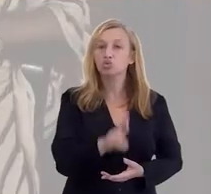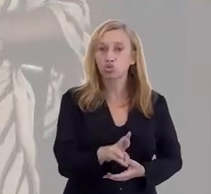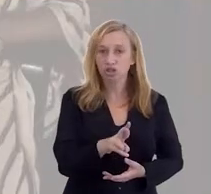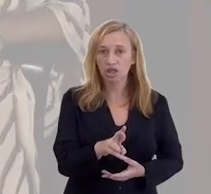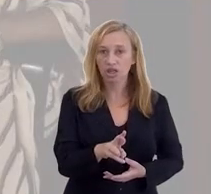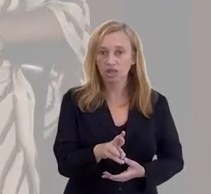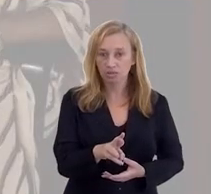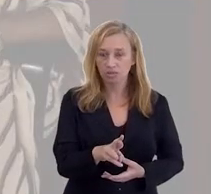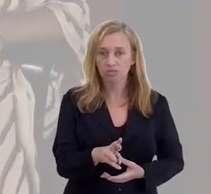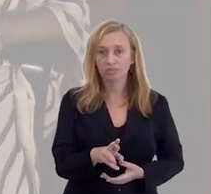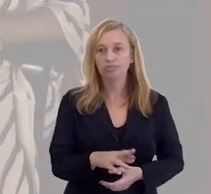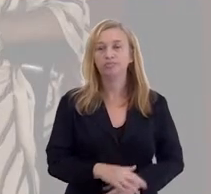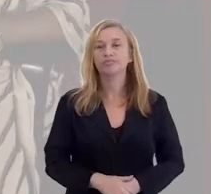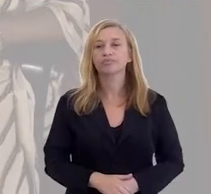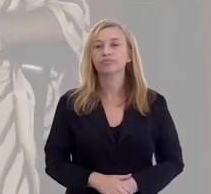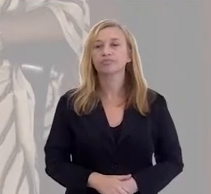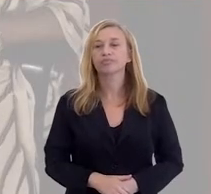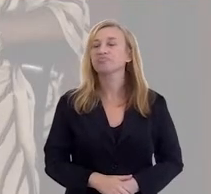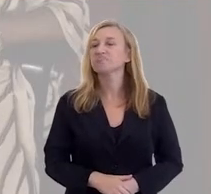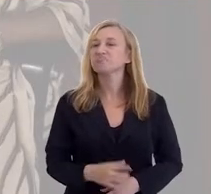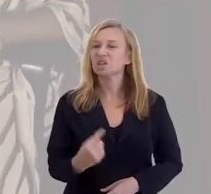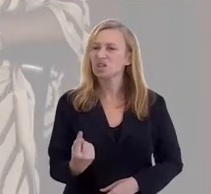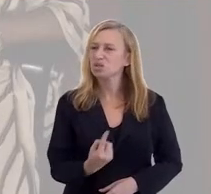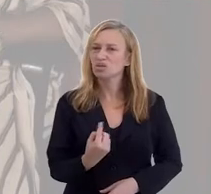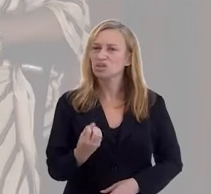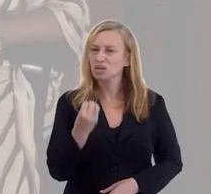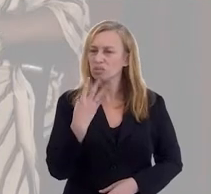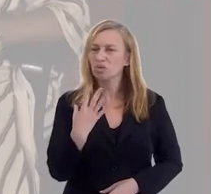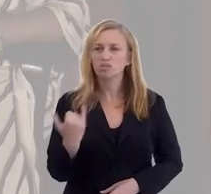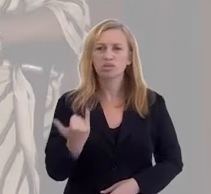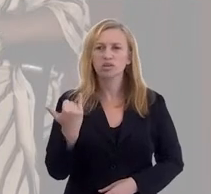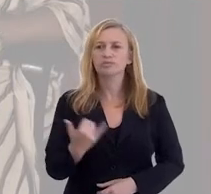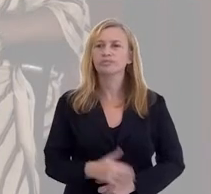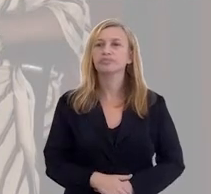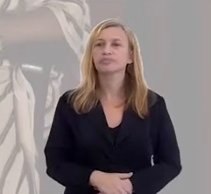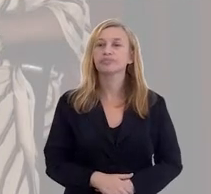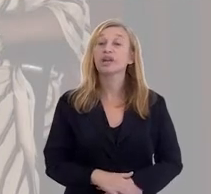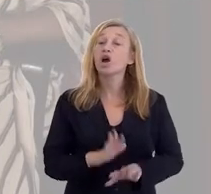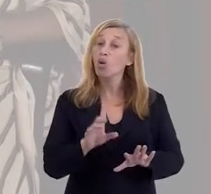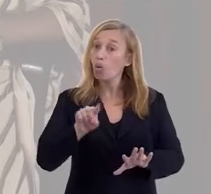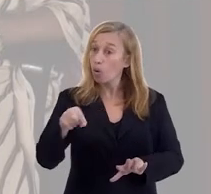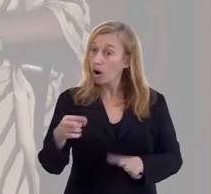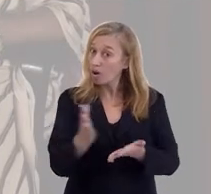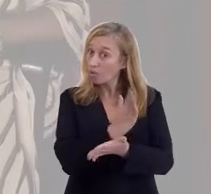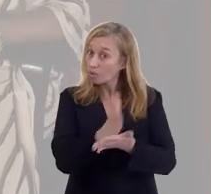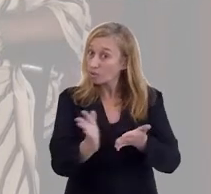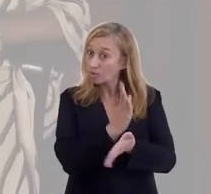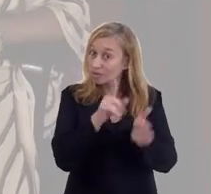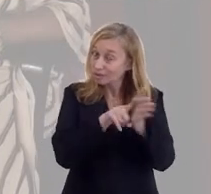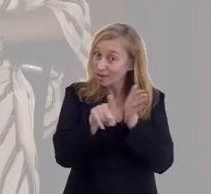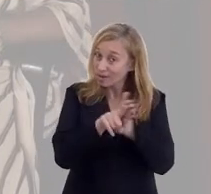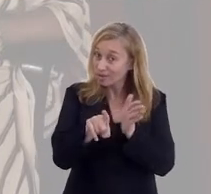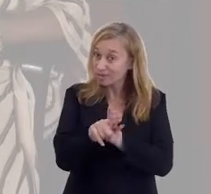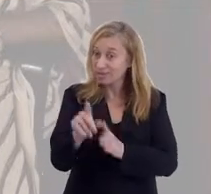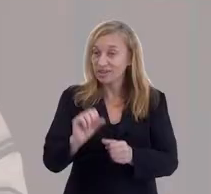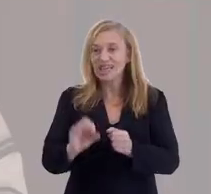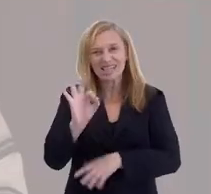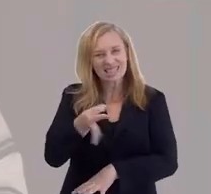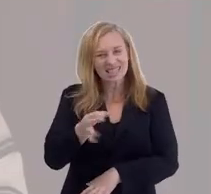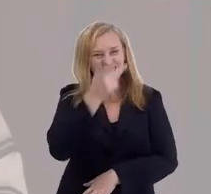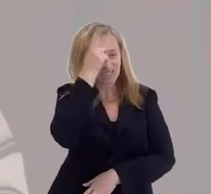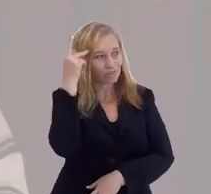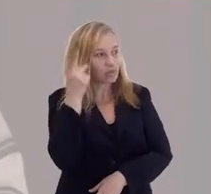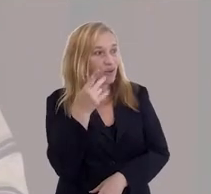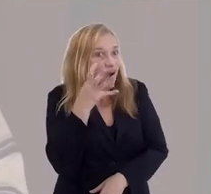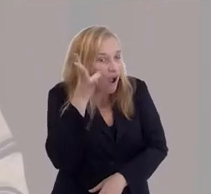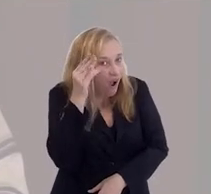o propósito, é o resultado, é o produto. Isso, para a gente, é definição. Então, deixa eu